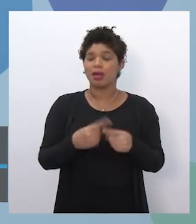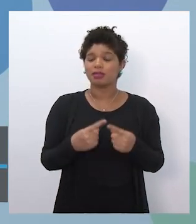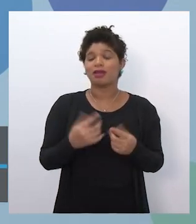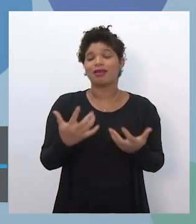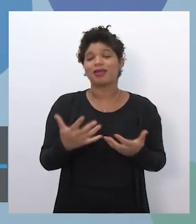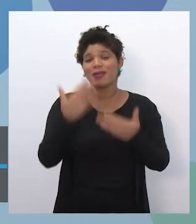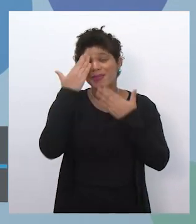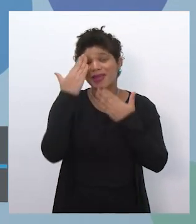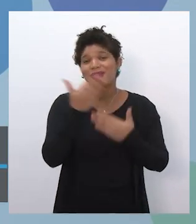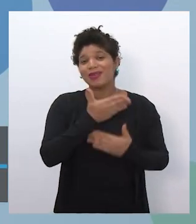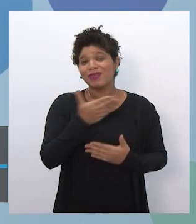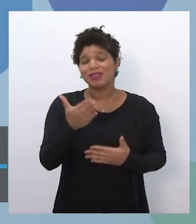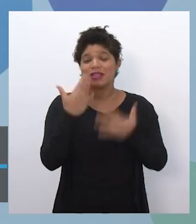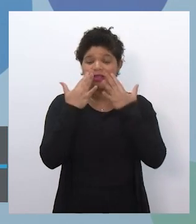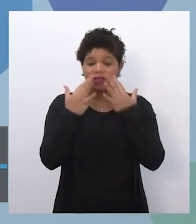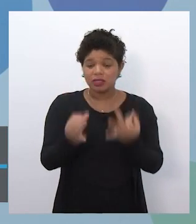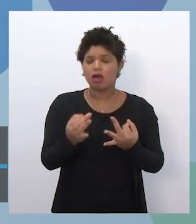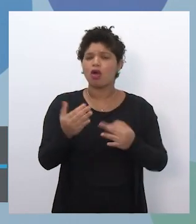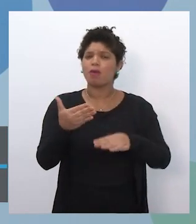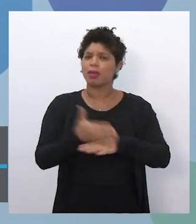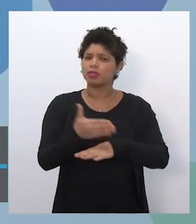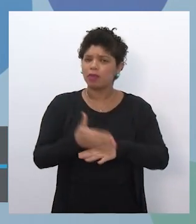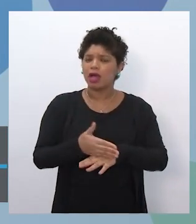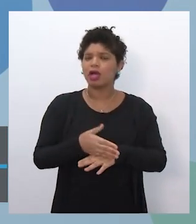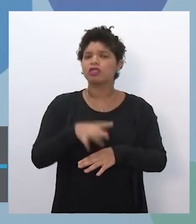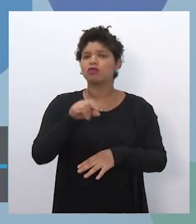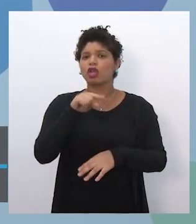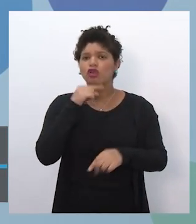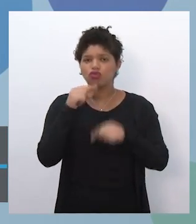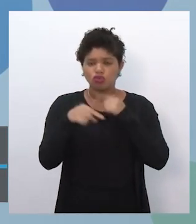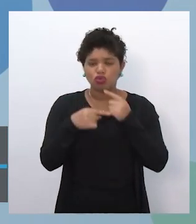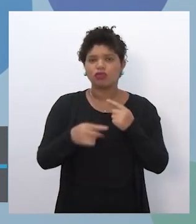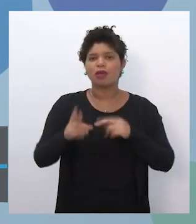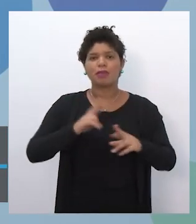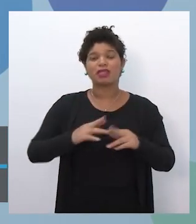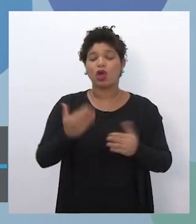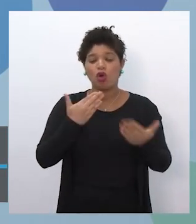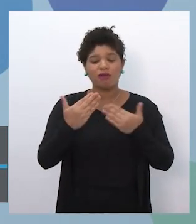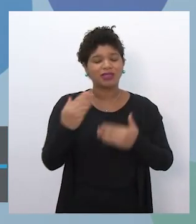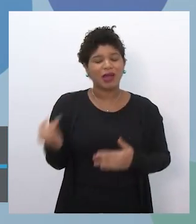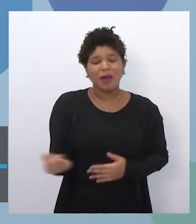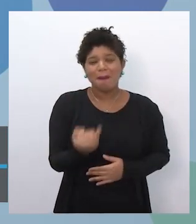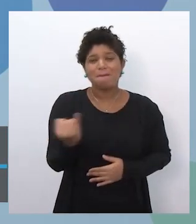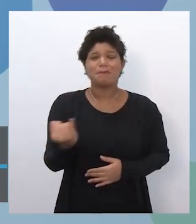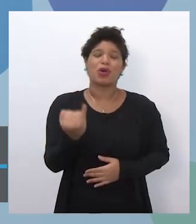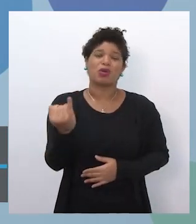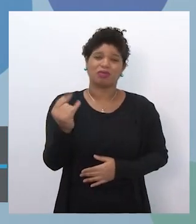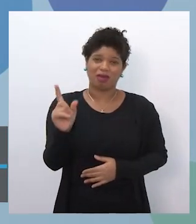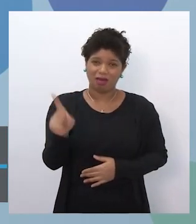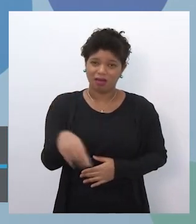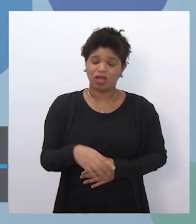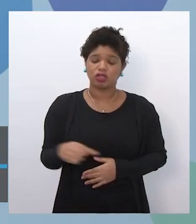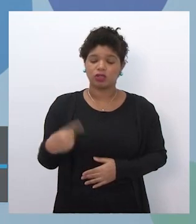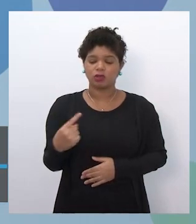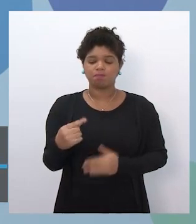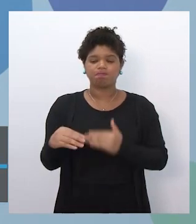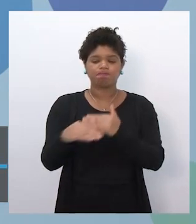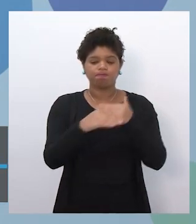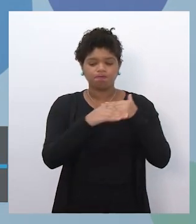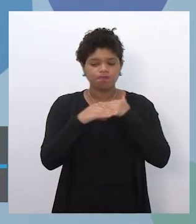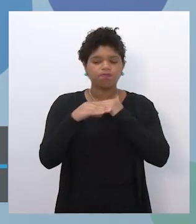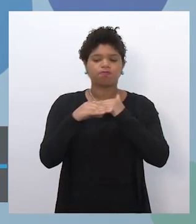vocês, a participação de vocês, das dúvidas, esse diálogo é muito importante para que a gente possa ir se alinhando ao longo desse